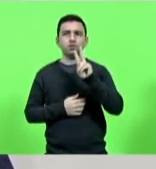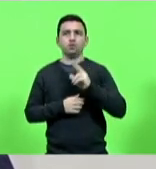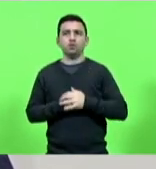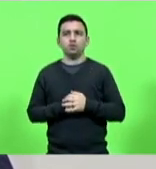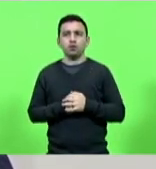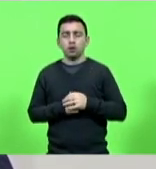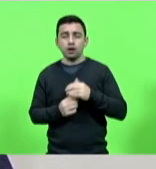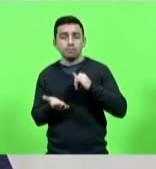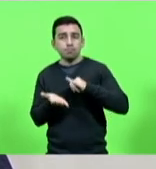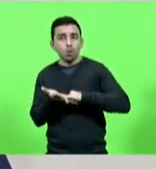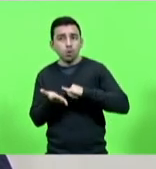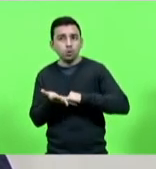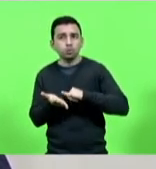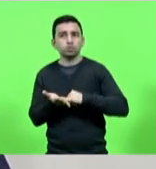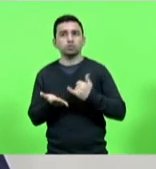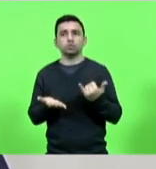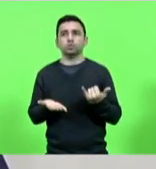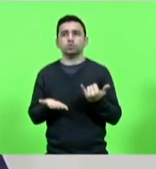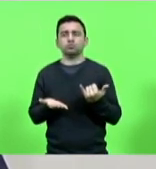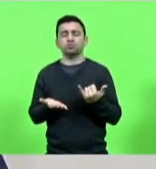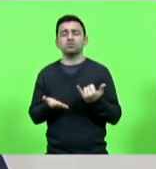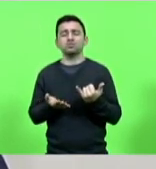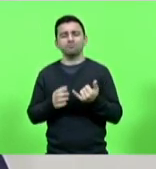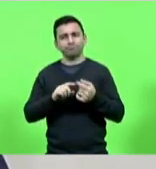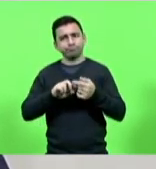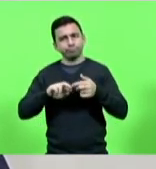impostos e assim por diante.